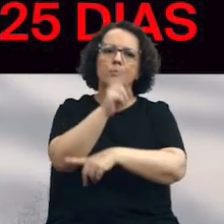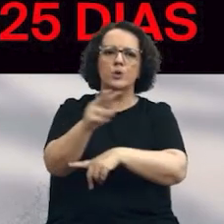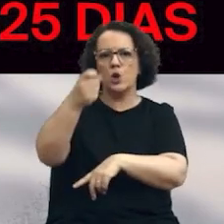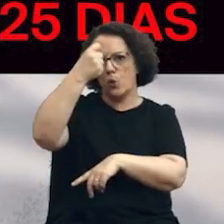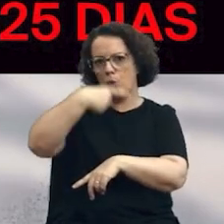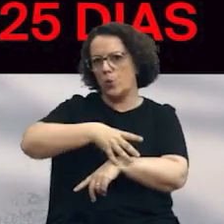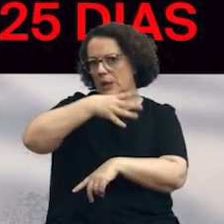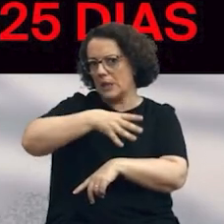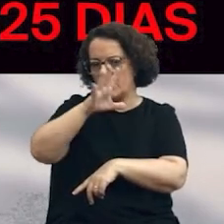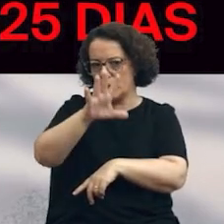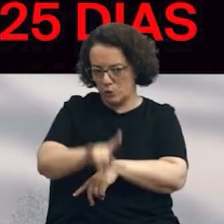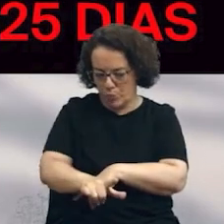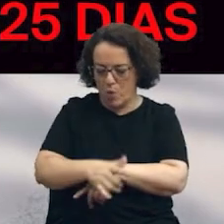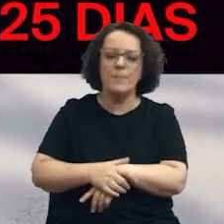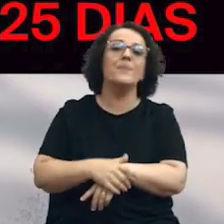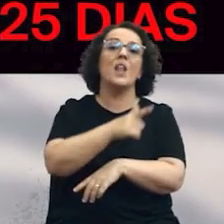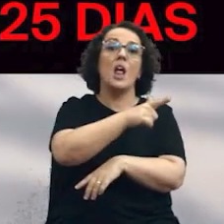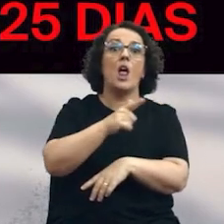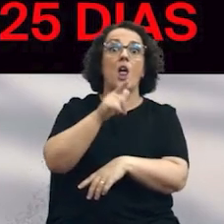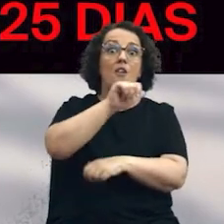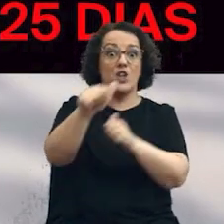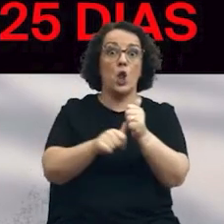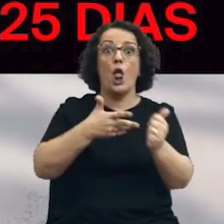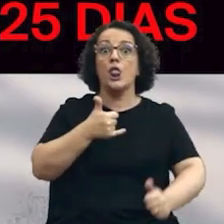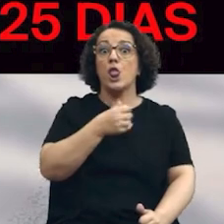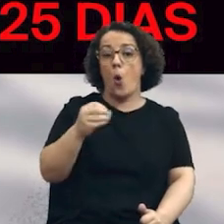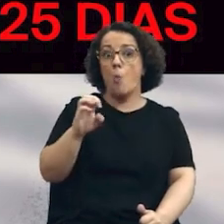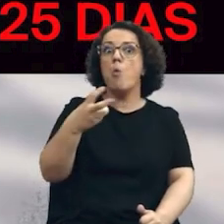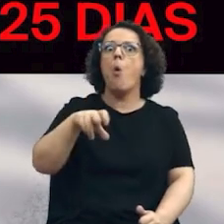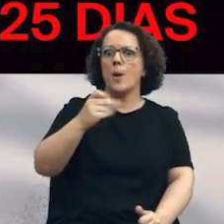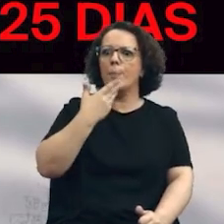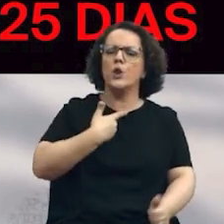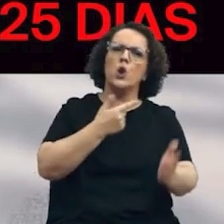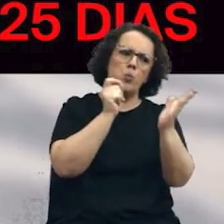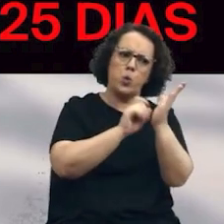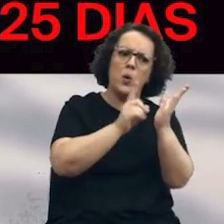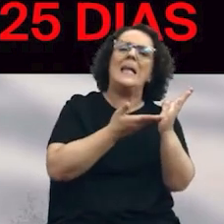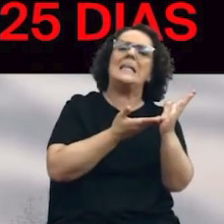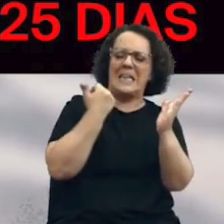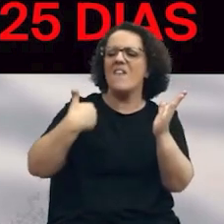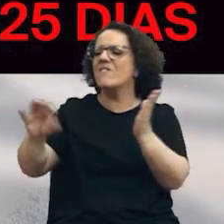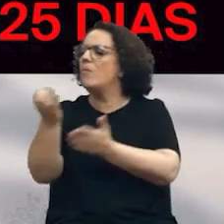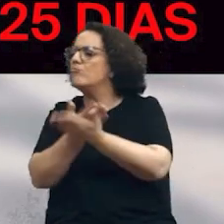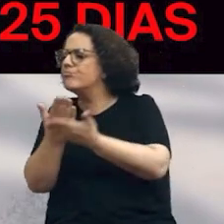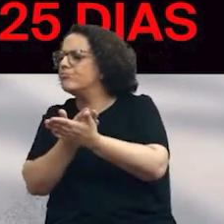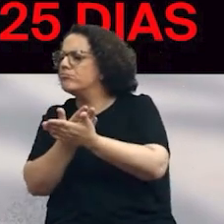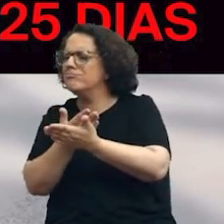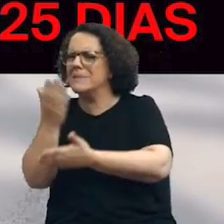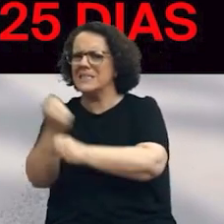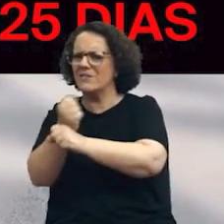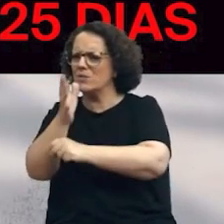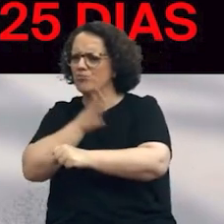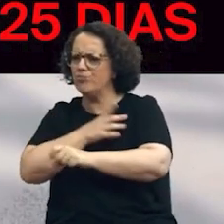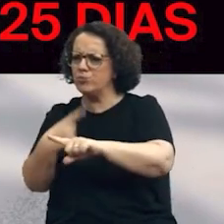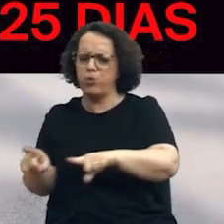foi enviada, o Sr. Vereador Diogo Moura pediu para retirarmos, tinha ido falar com os serviços, tivemos menções contraditórias dos serviços, que